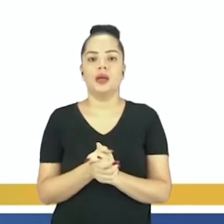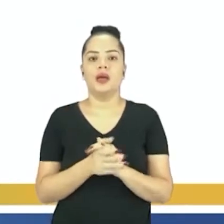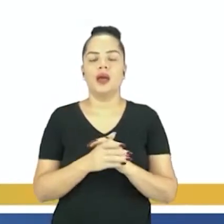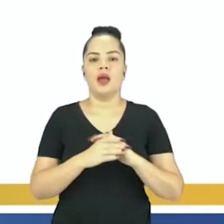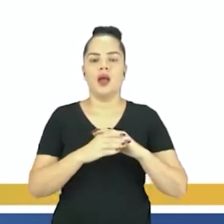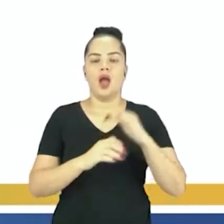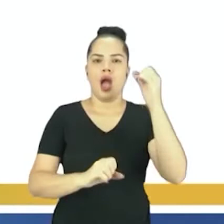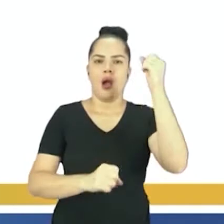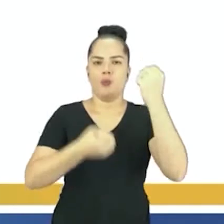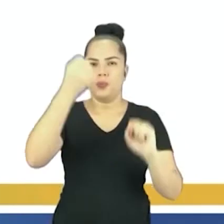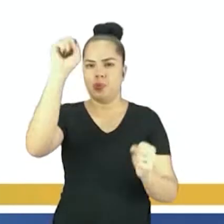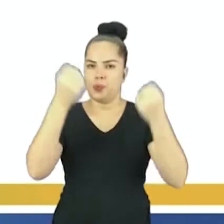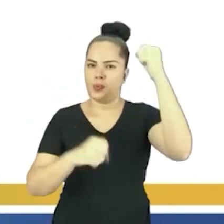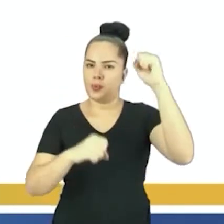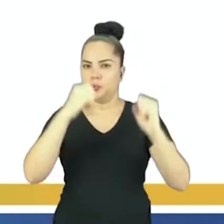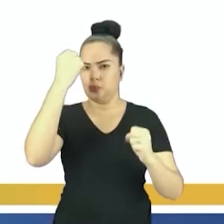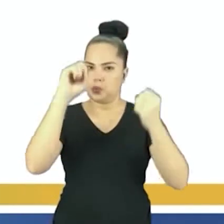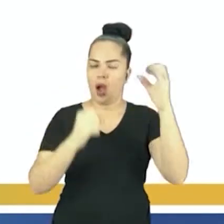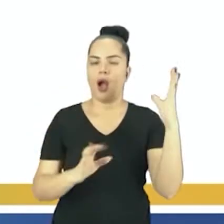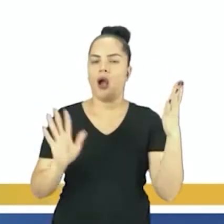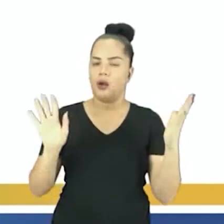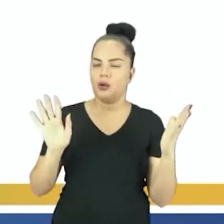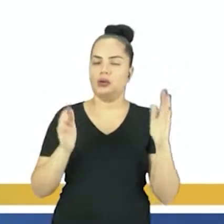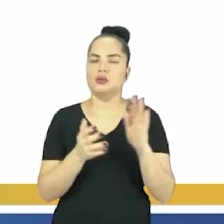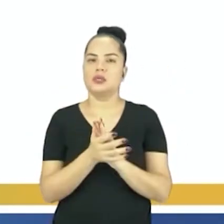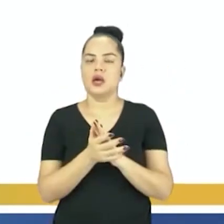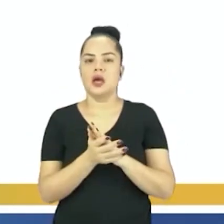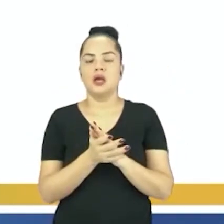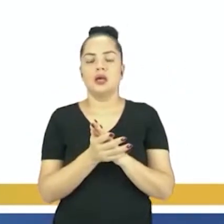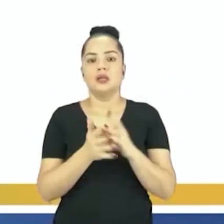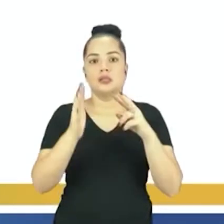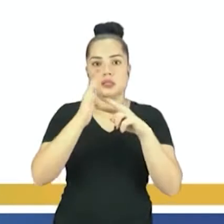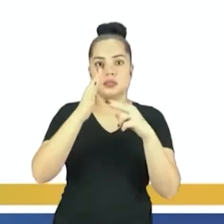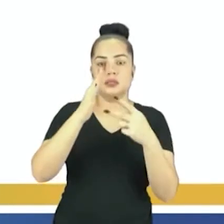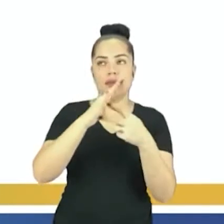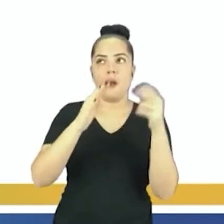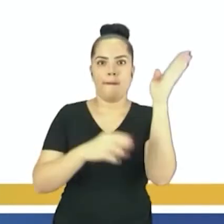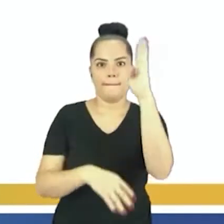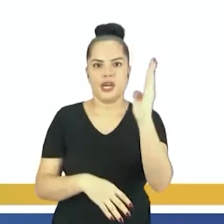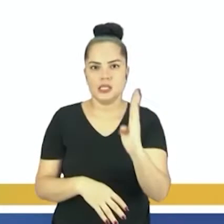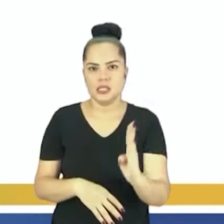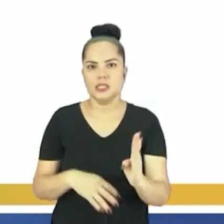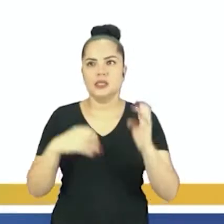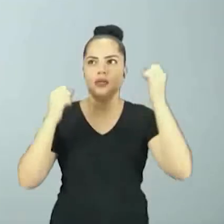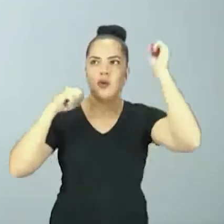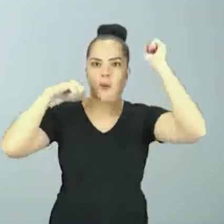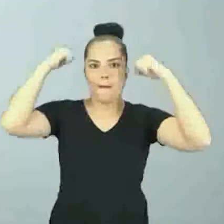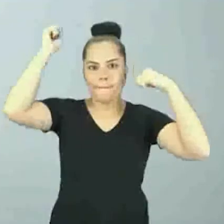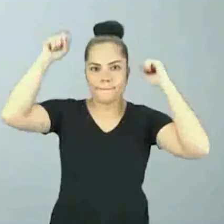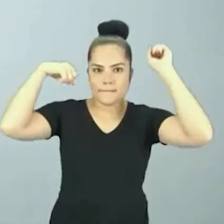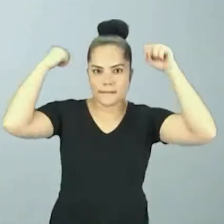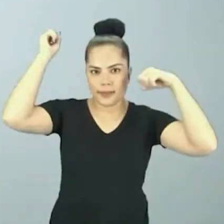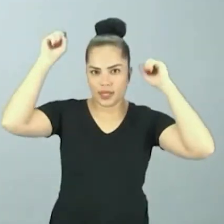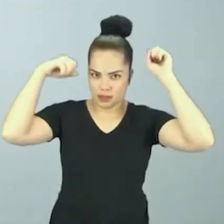industrialização tardia, outra característica desses países, principalmente no caso do Brasil, do México, no continente africano, nós